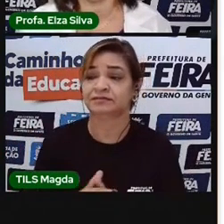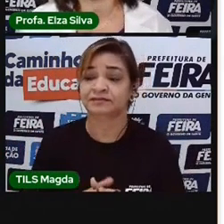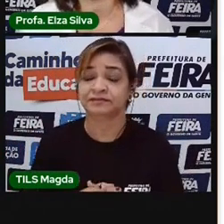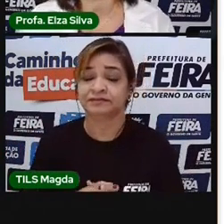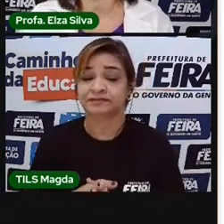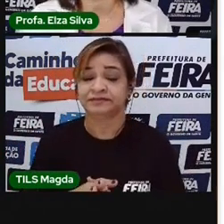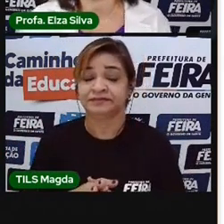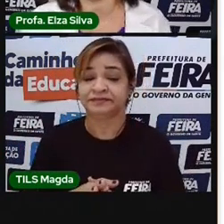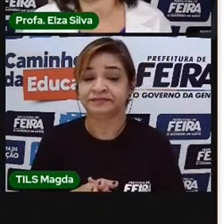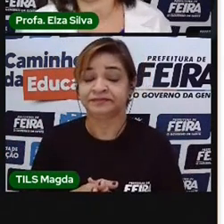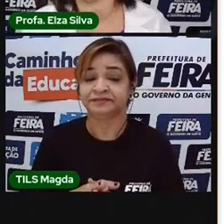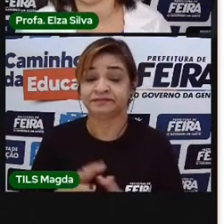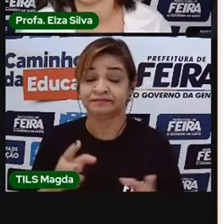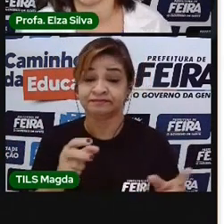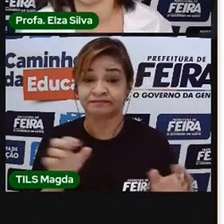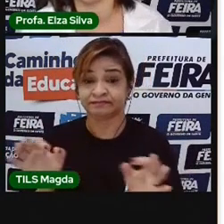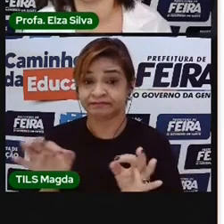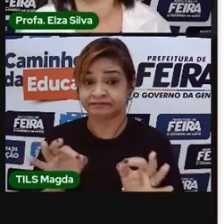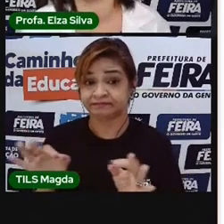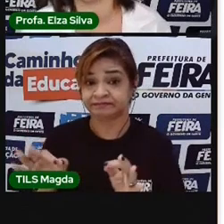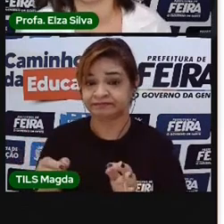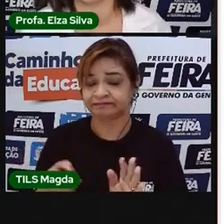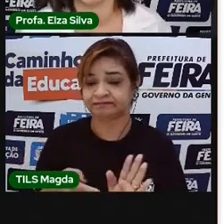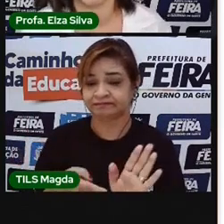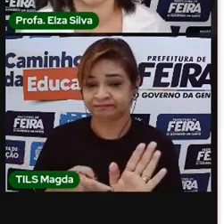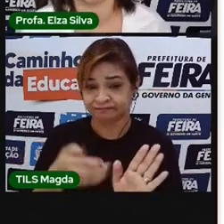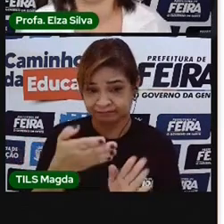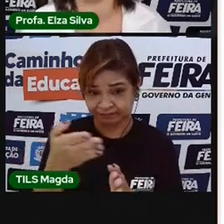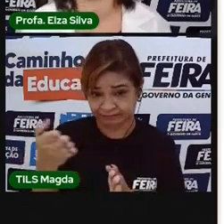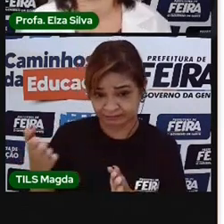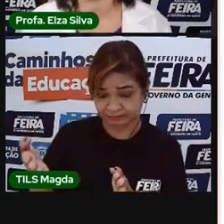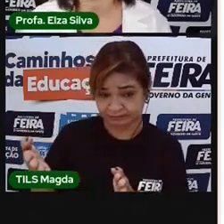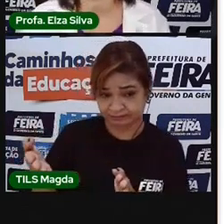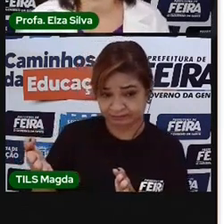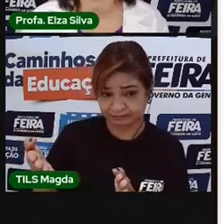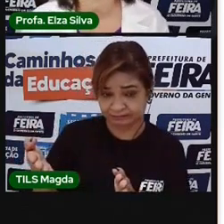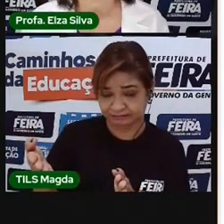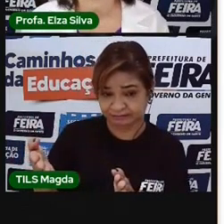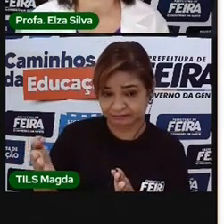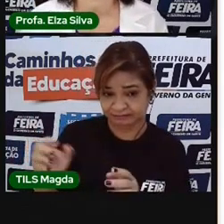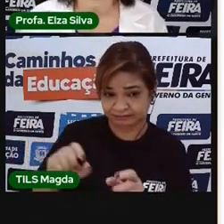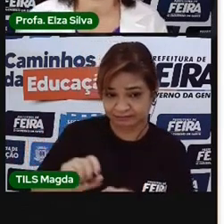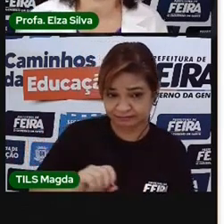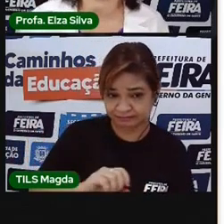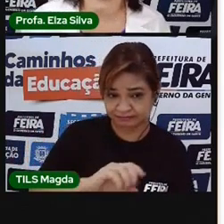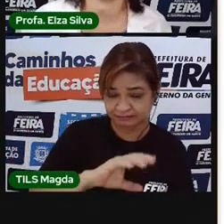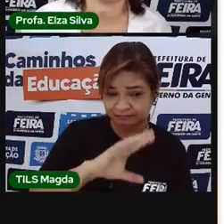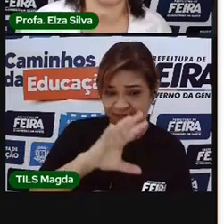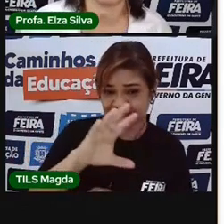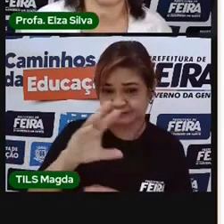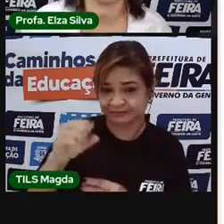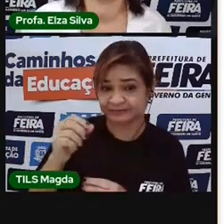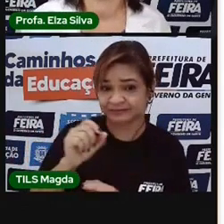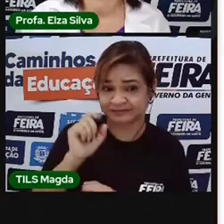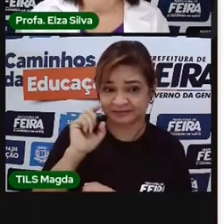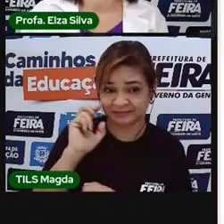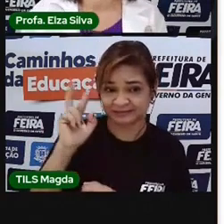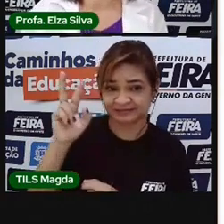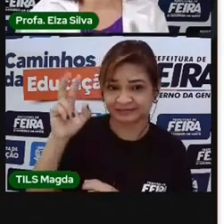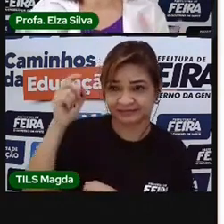Então, olha o formato que a PRO deu a nuvem. Eu coloquei um balão. Este balão representa